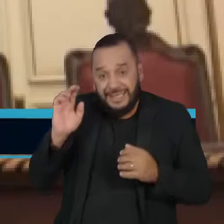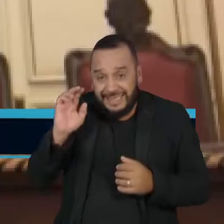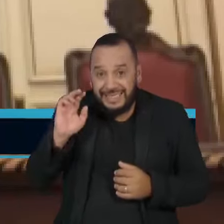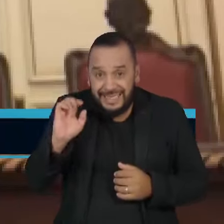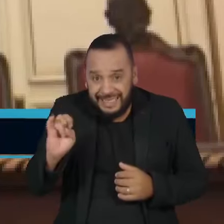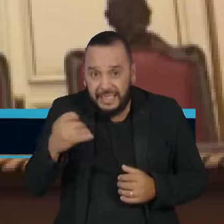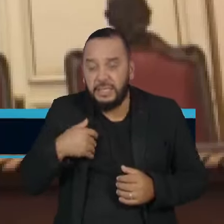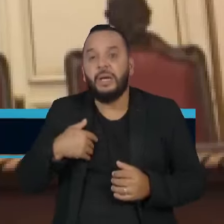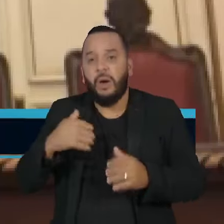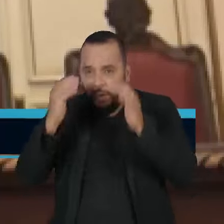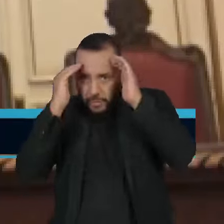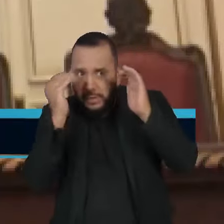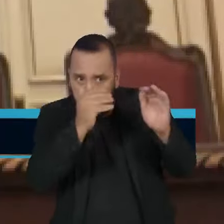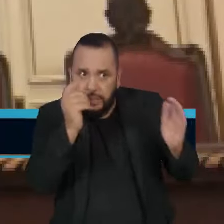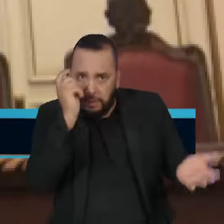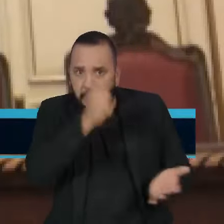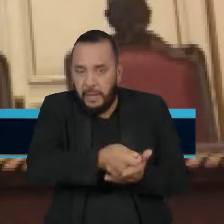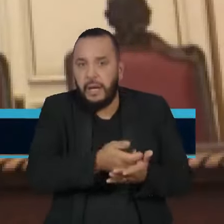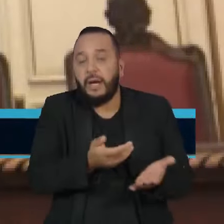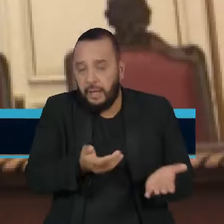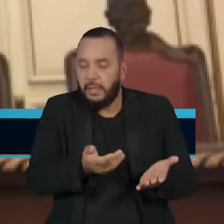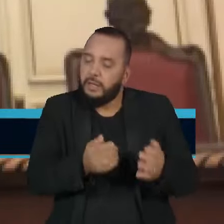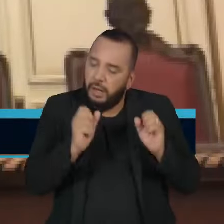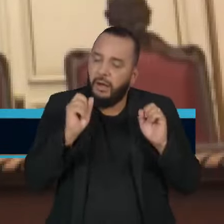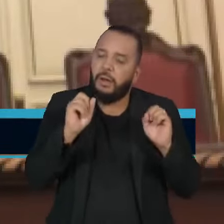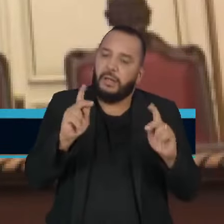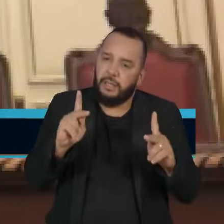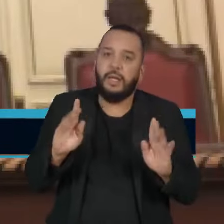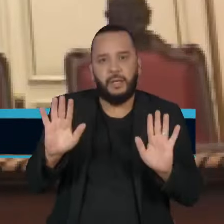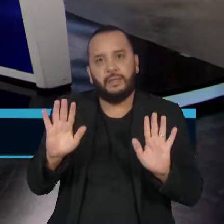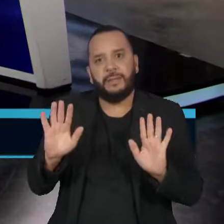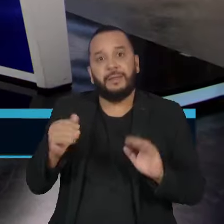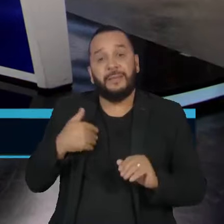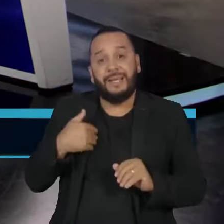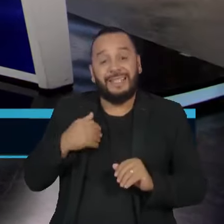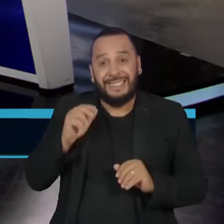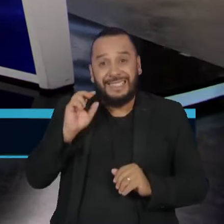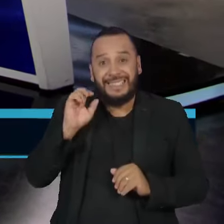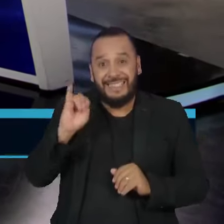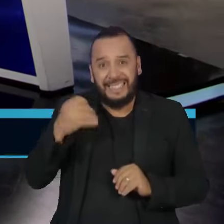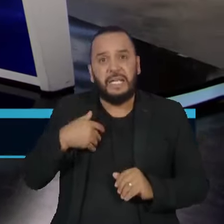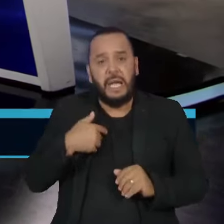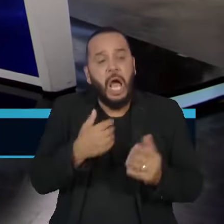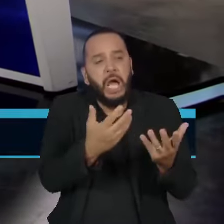competência de uma Corte, mas se a decisão é contra ele, ele não cumpre. Heloísa Corte Interamericana